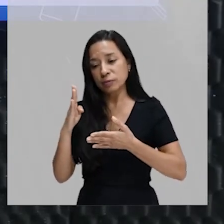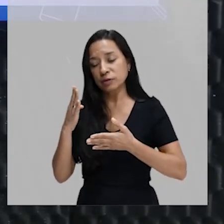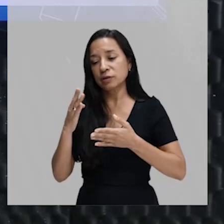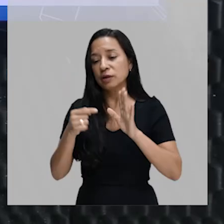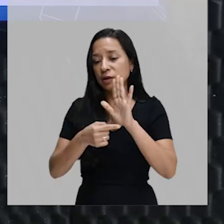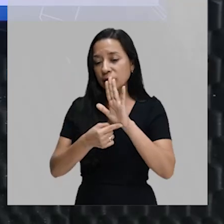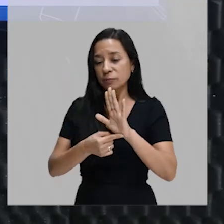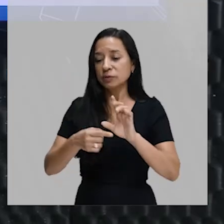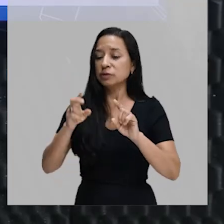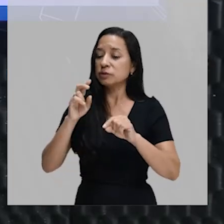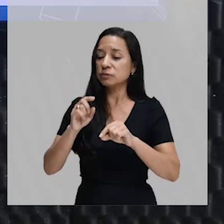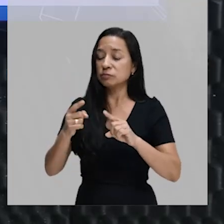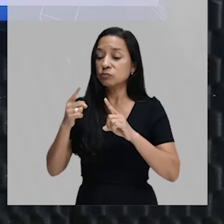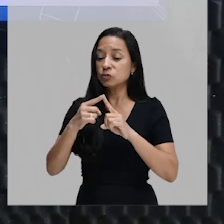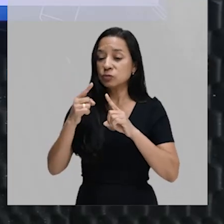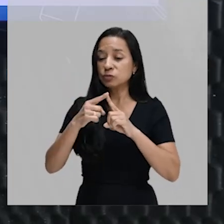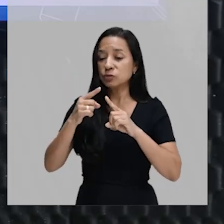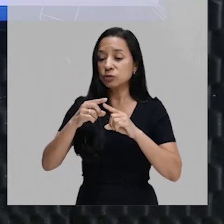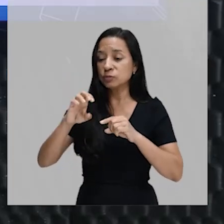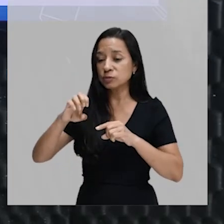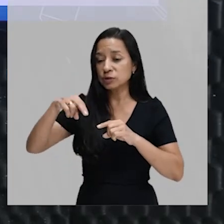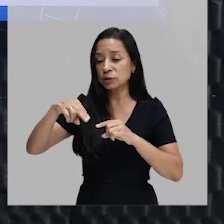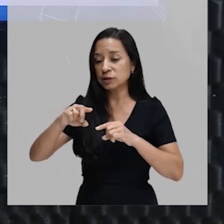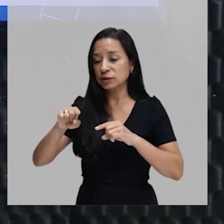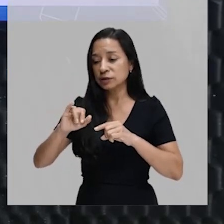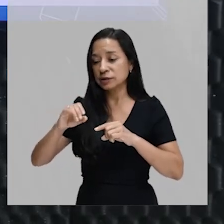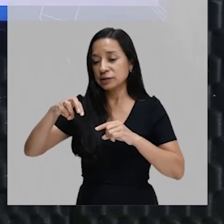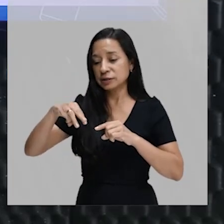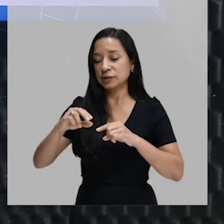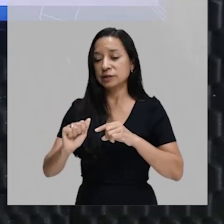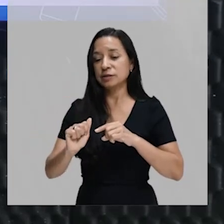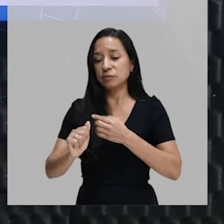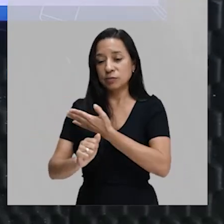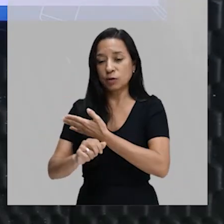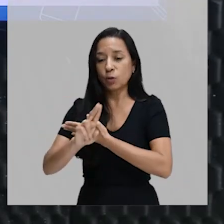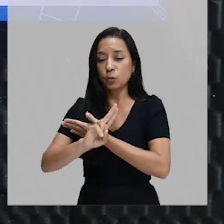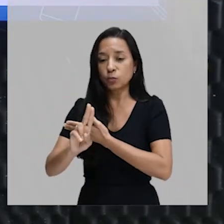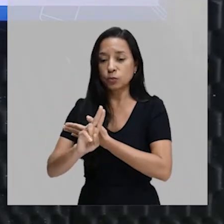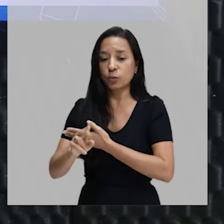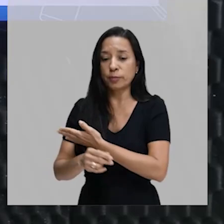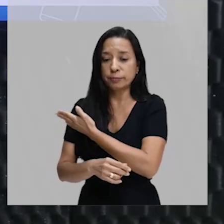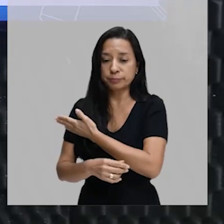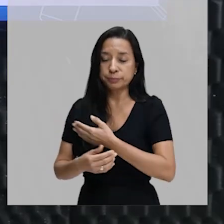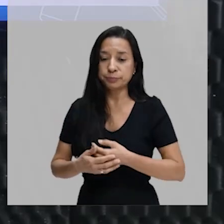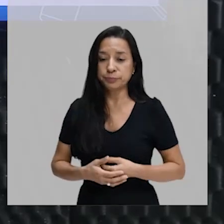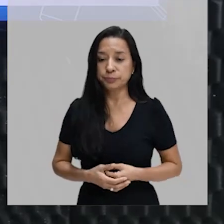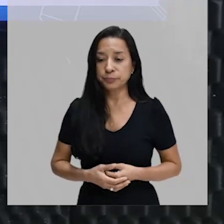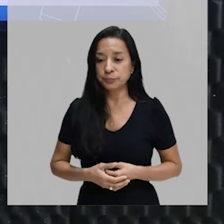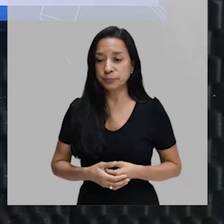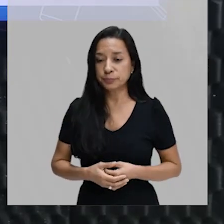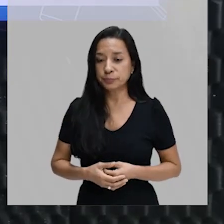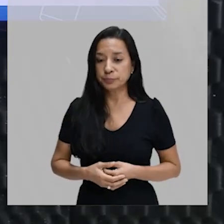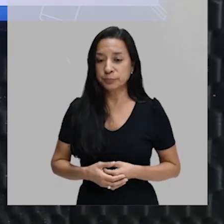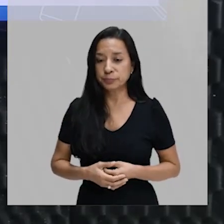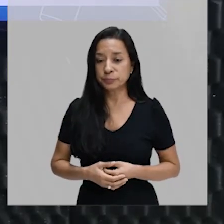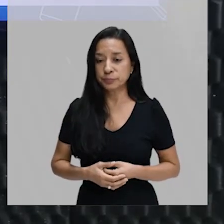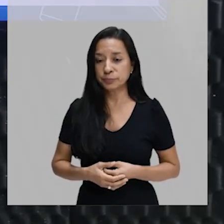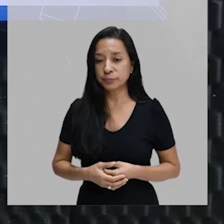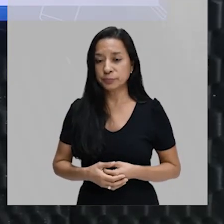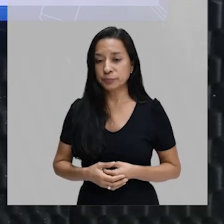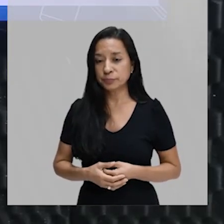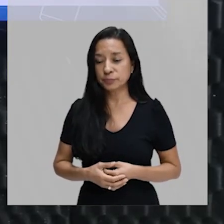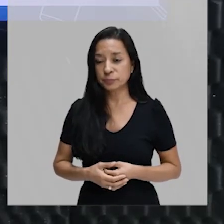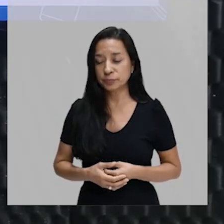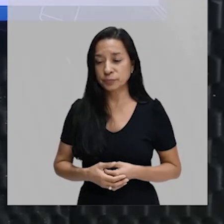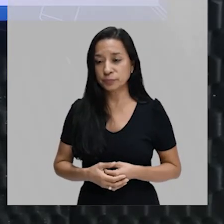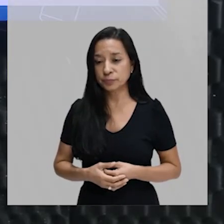esse tipo de enzima, que a gente chama de endonuclease de restrição. Essas enzimas de restrição,